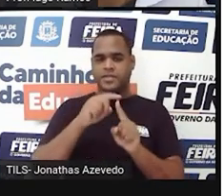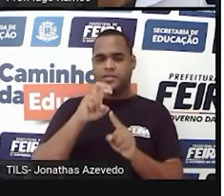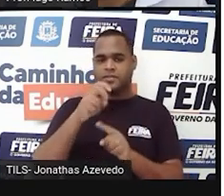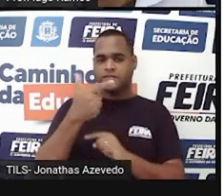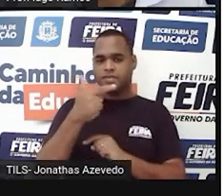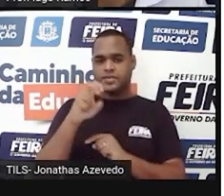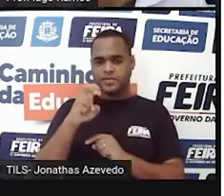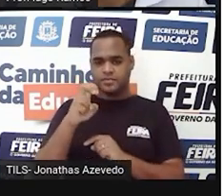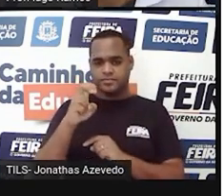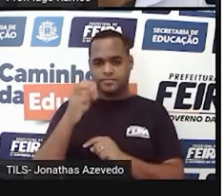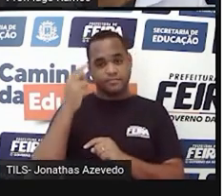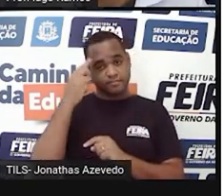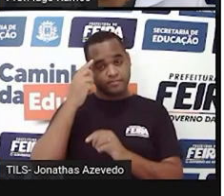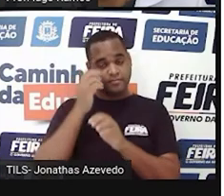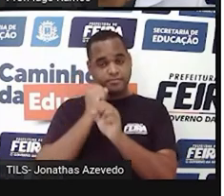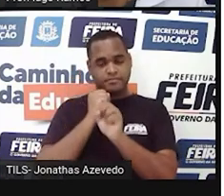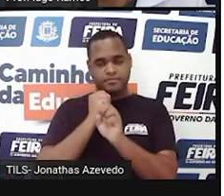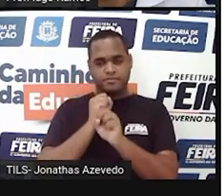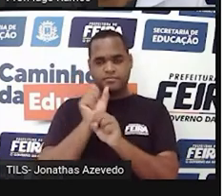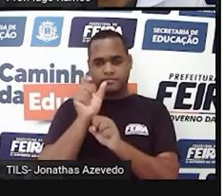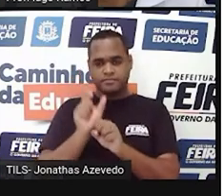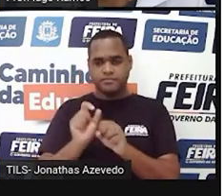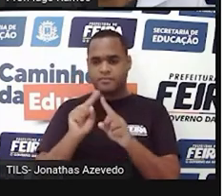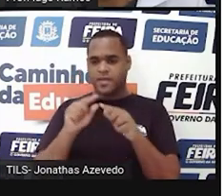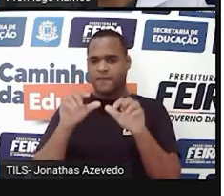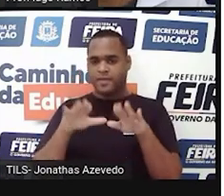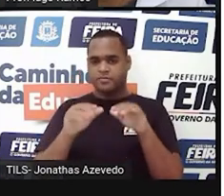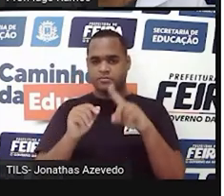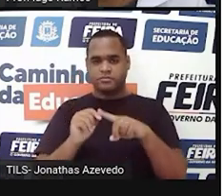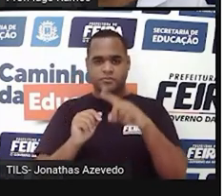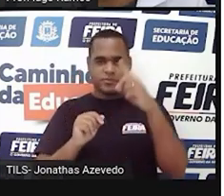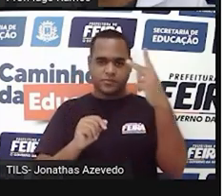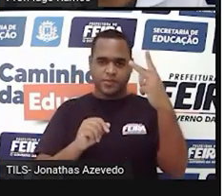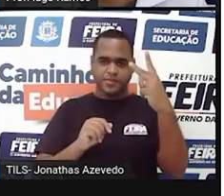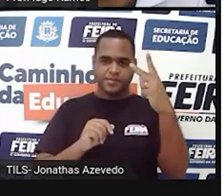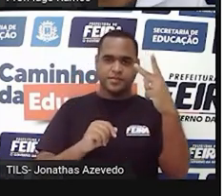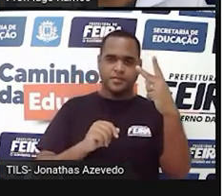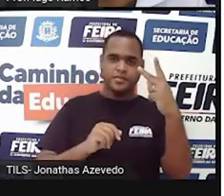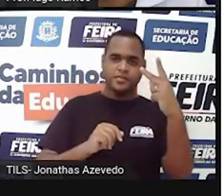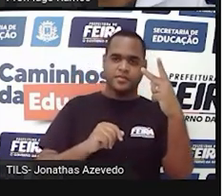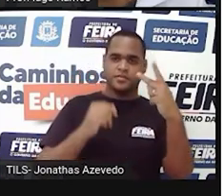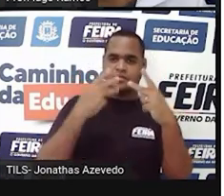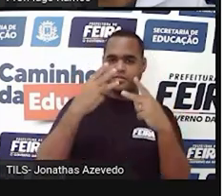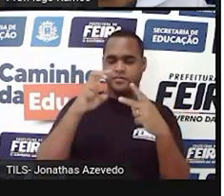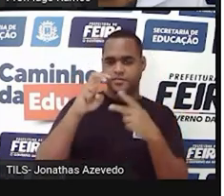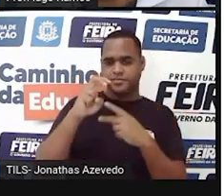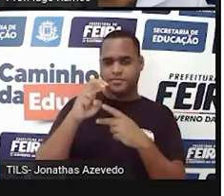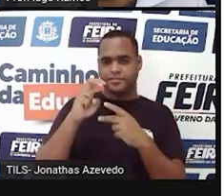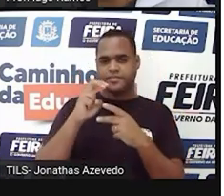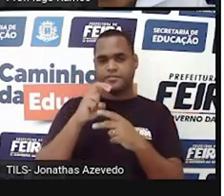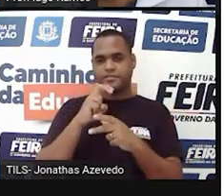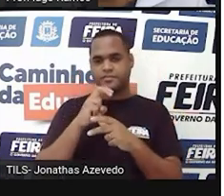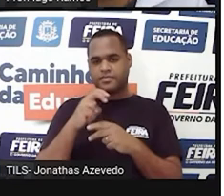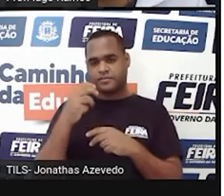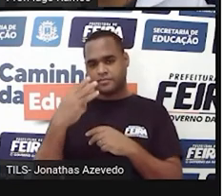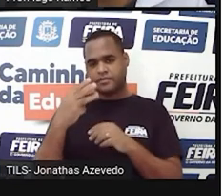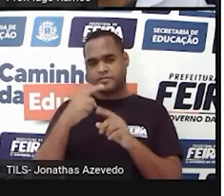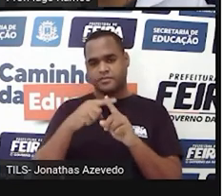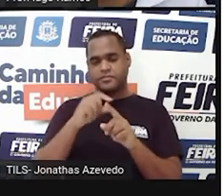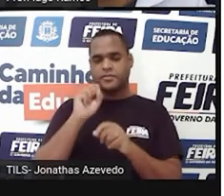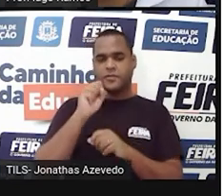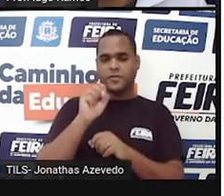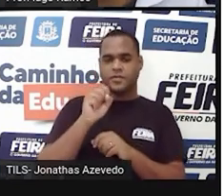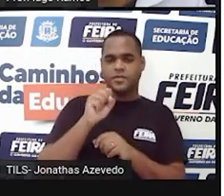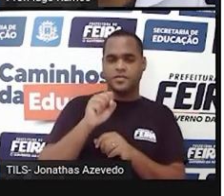25, o algarismo 5 fica, o 2 sobe, 2 mais 3, 5, mais 3, 8,